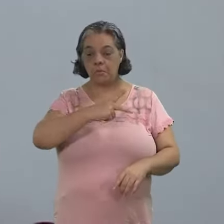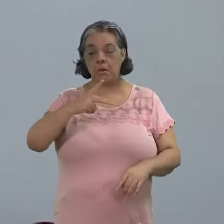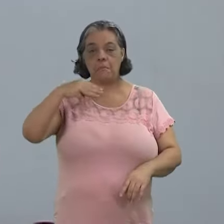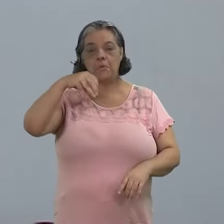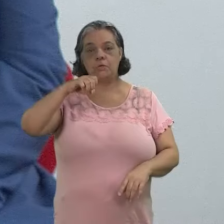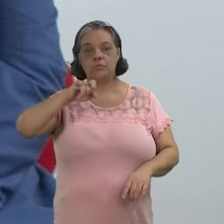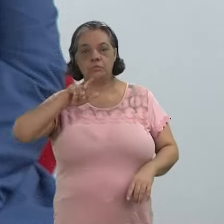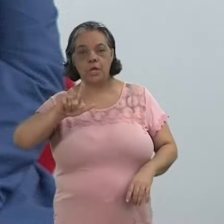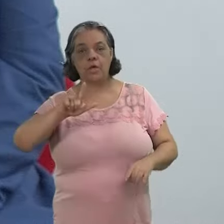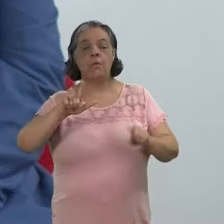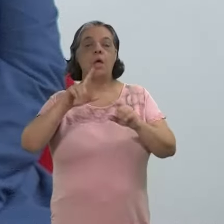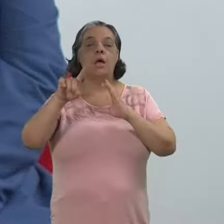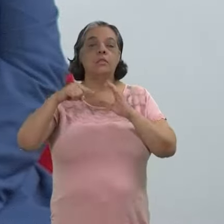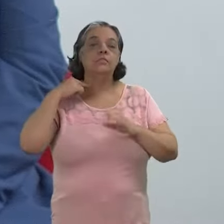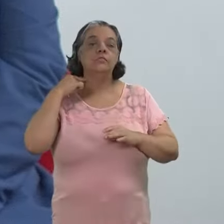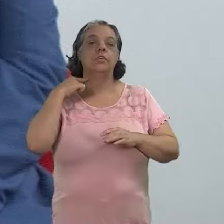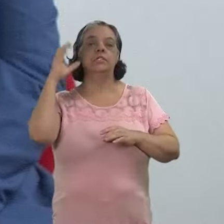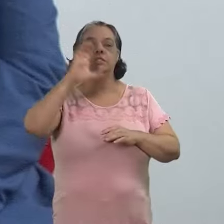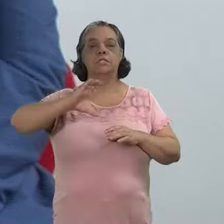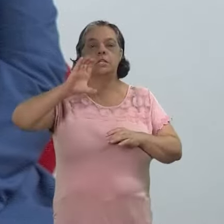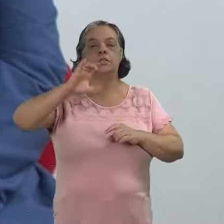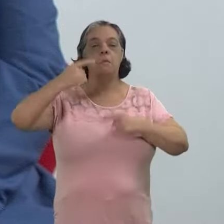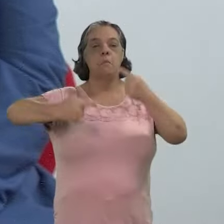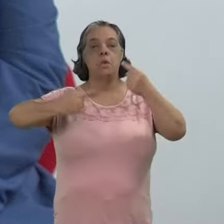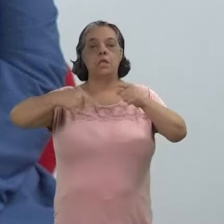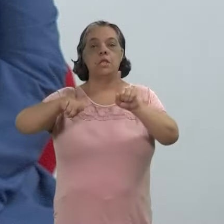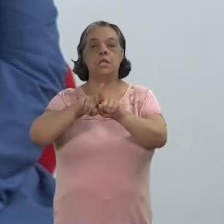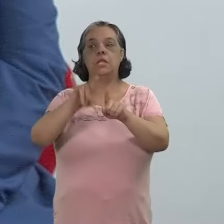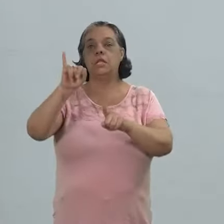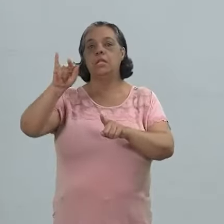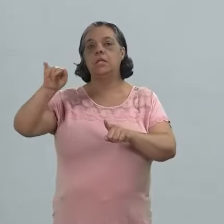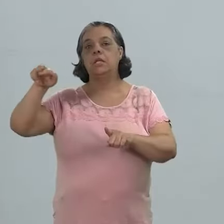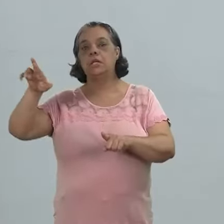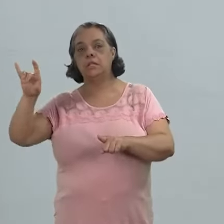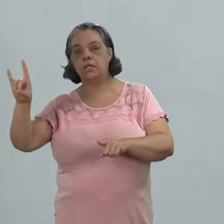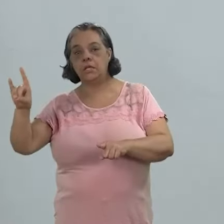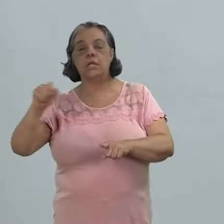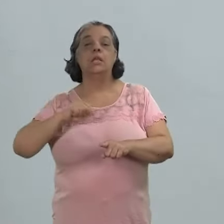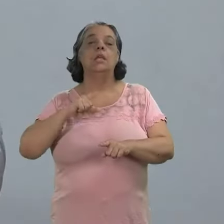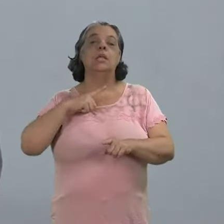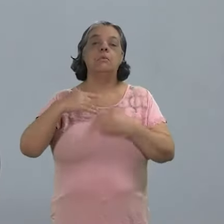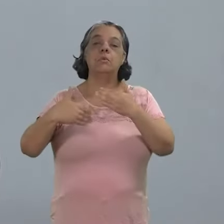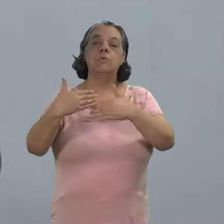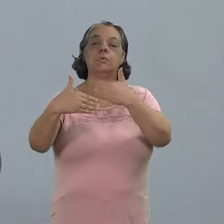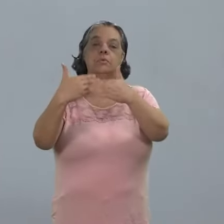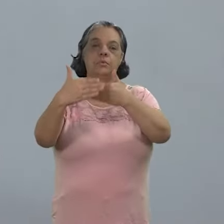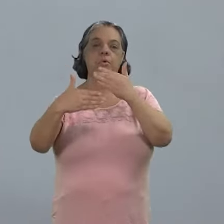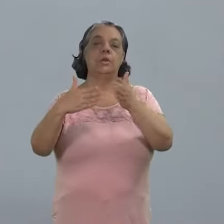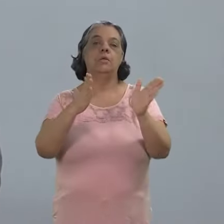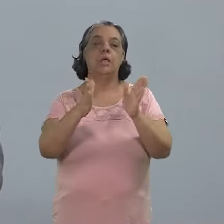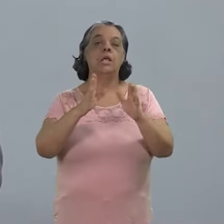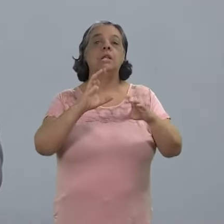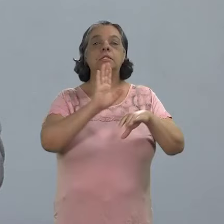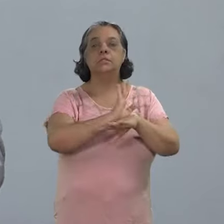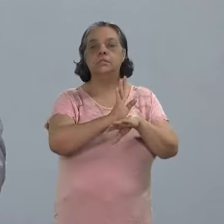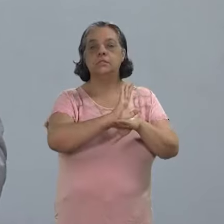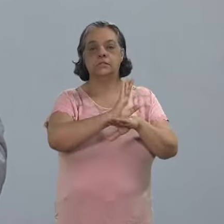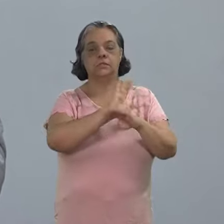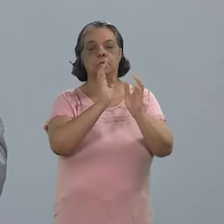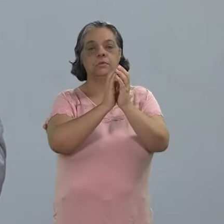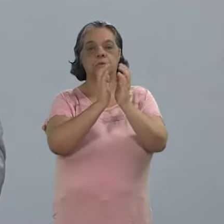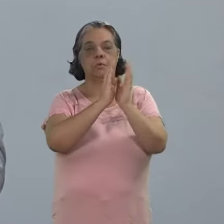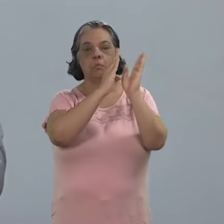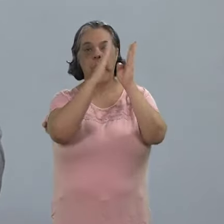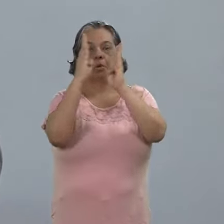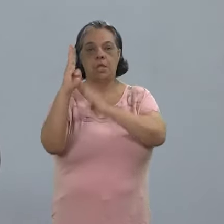presença do professor Manuel Moraes advogado e cientista político e de Ingrid Xavier produtora e mediadora na Cinemateca